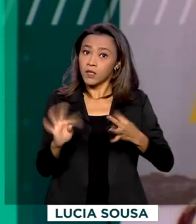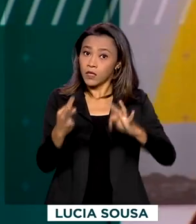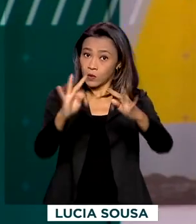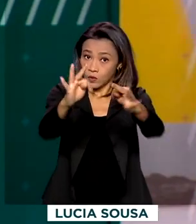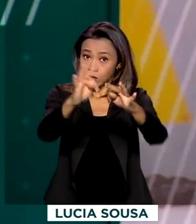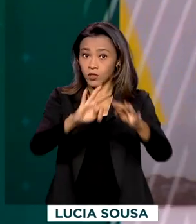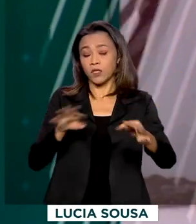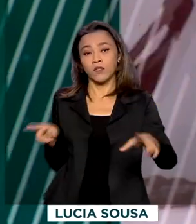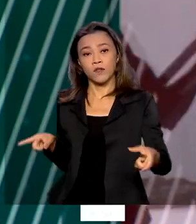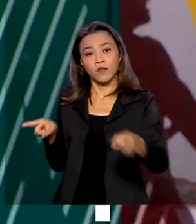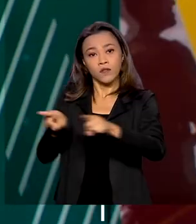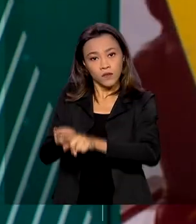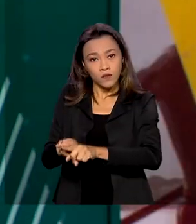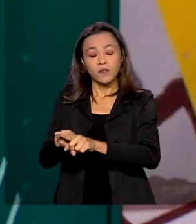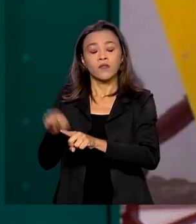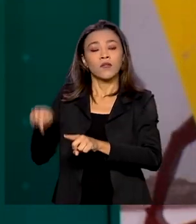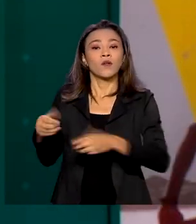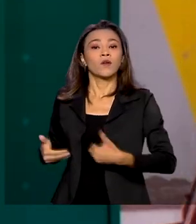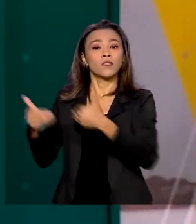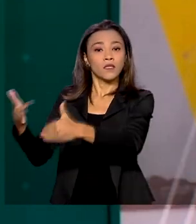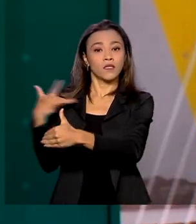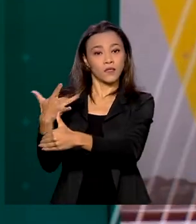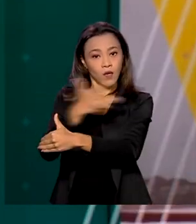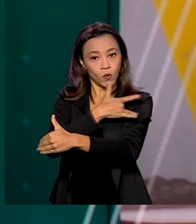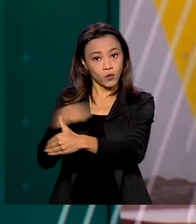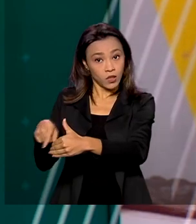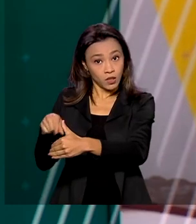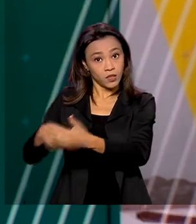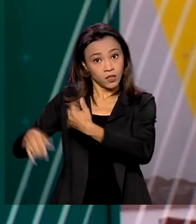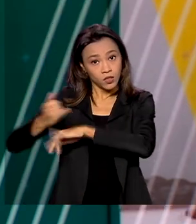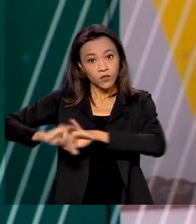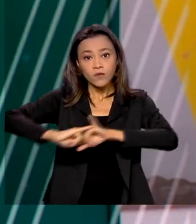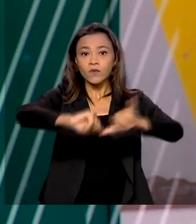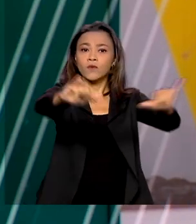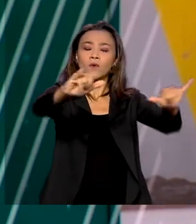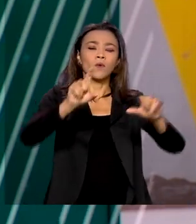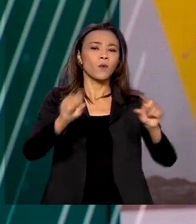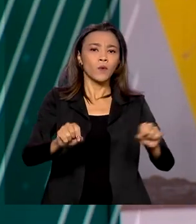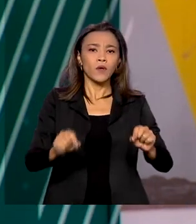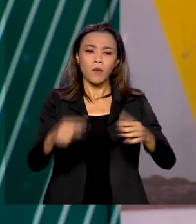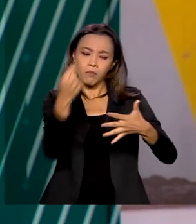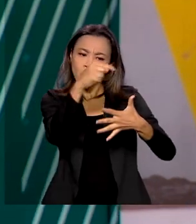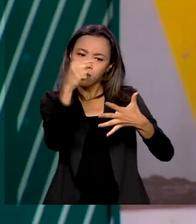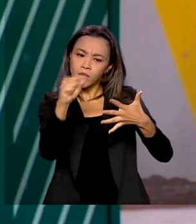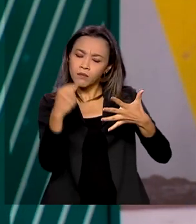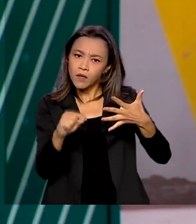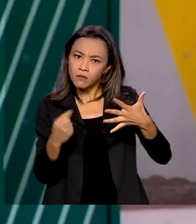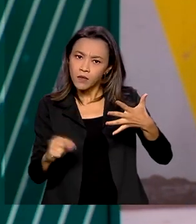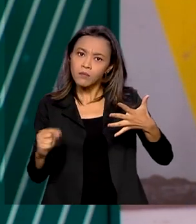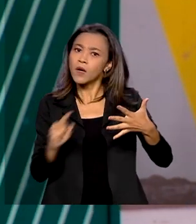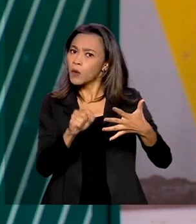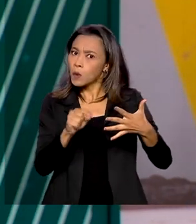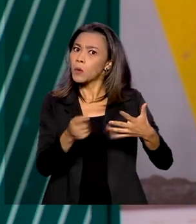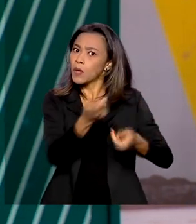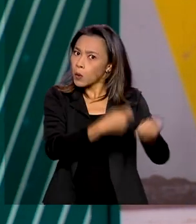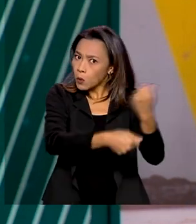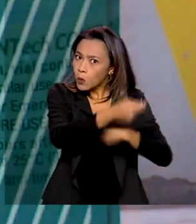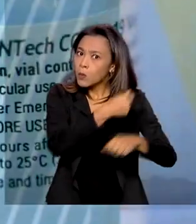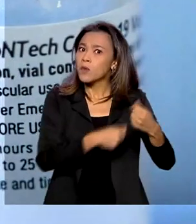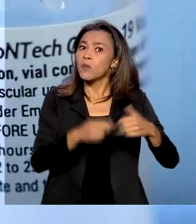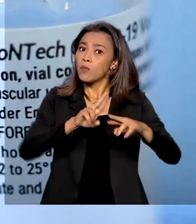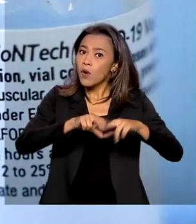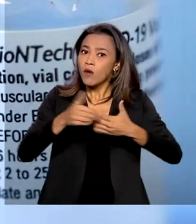Conitec, vinculada ao Ministério da Saúde, divulgou um relatório que aponta os benefícios econômicos com o avanço da vacinação aqui no Brasil.